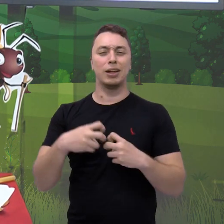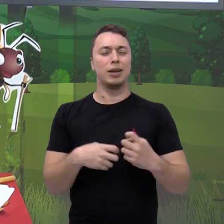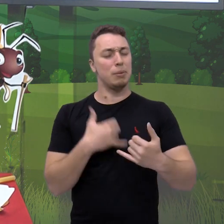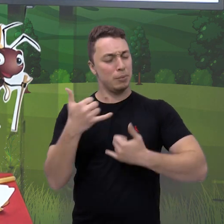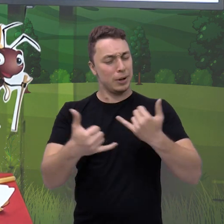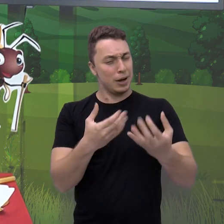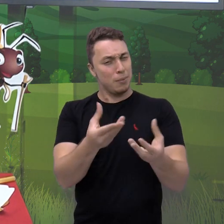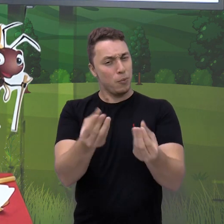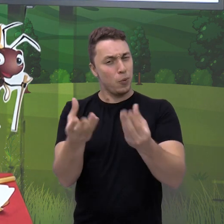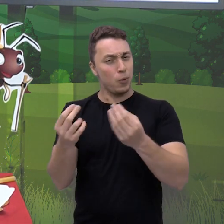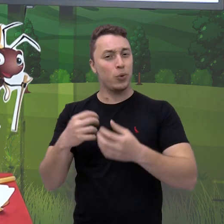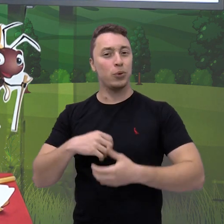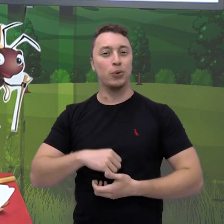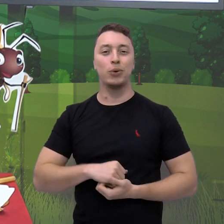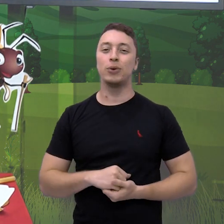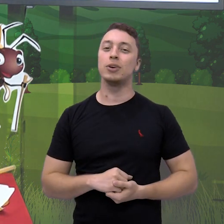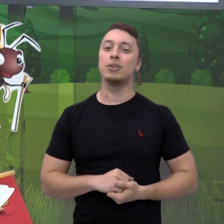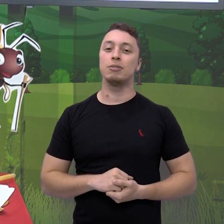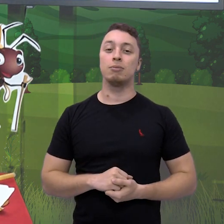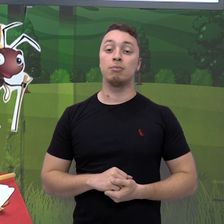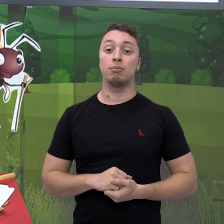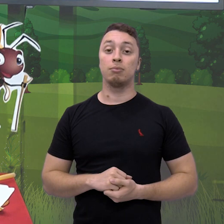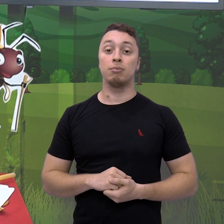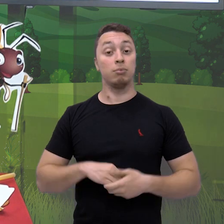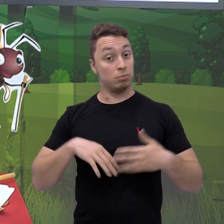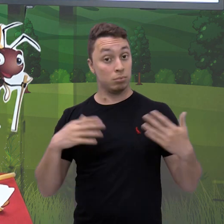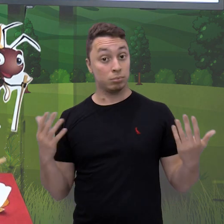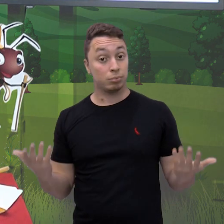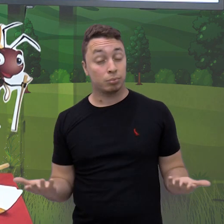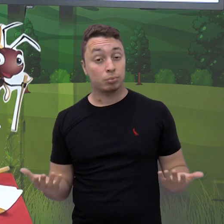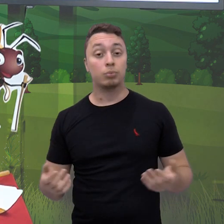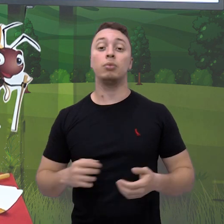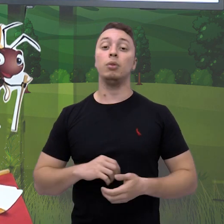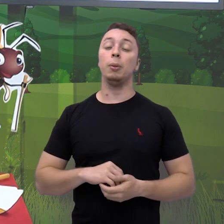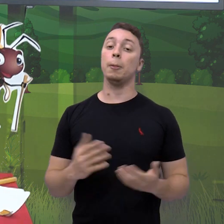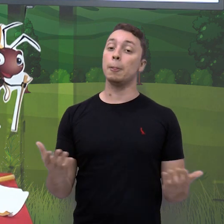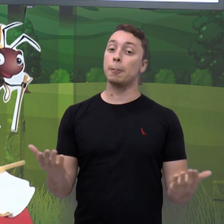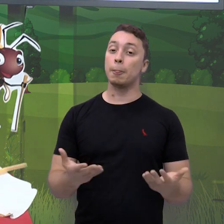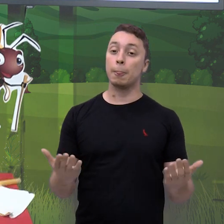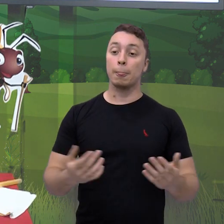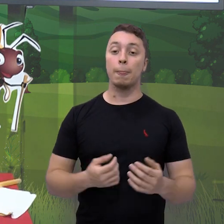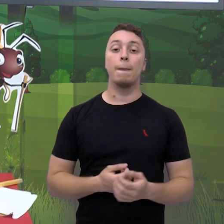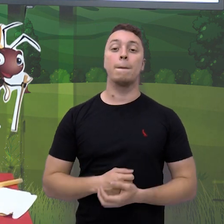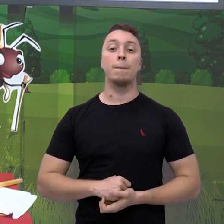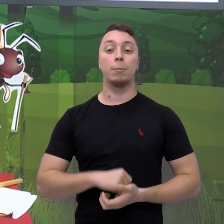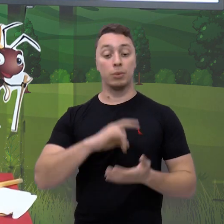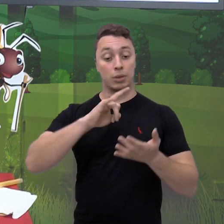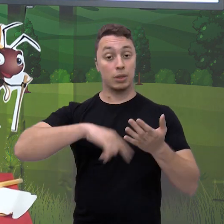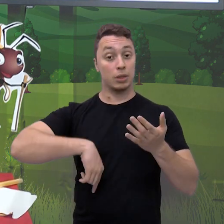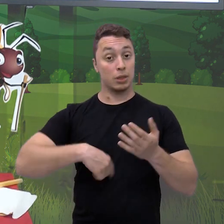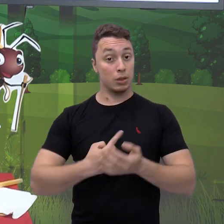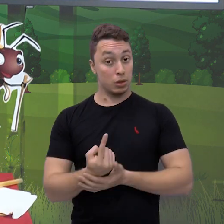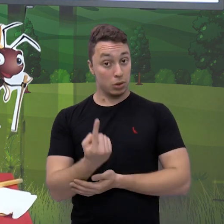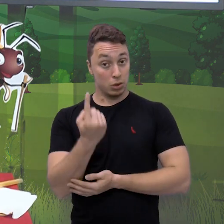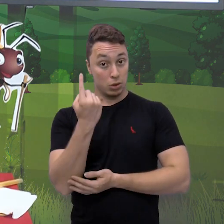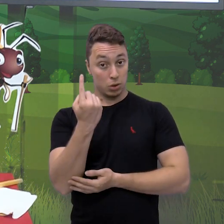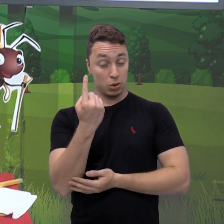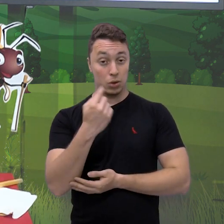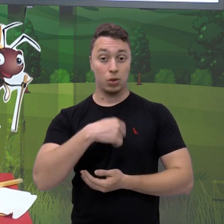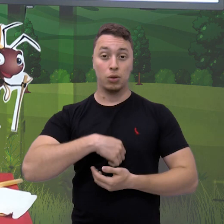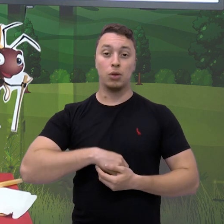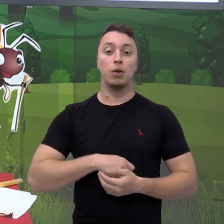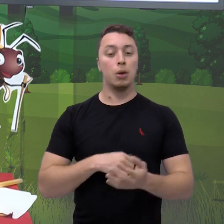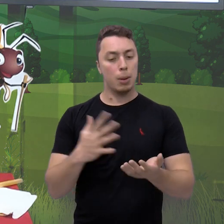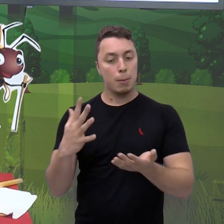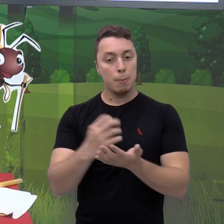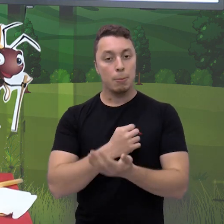bastante, não é? Então, nós vamos agora para a nossa primeira questão da atividade de hoje. Peguem aí o